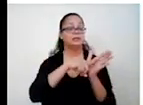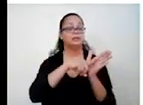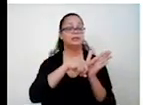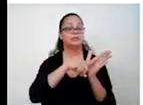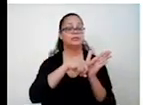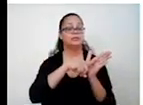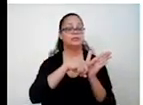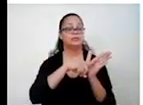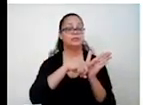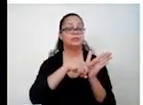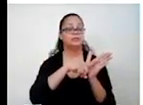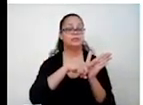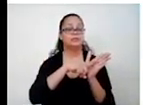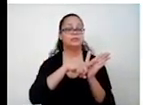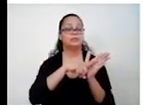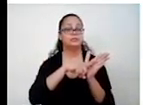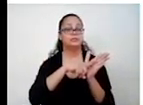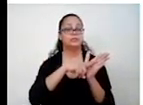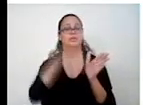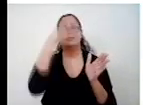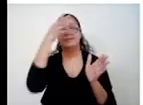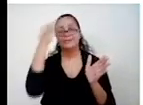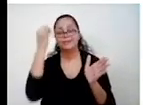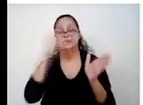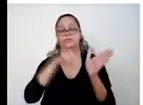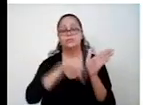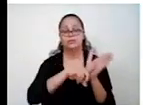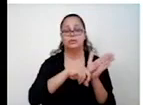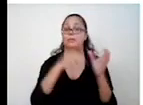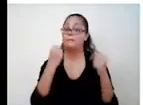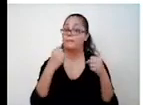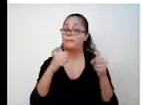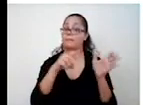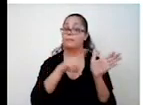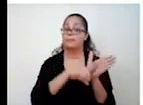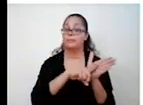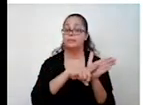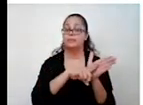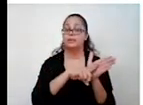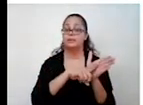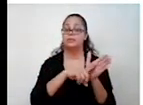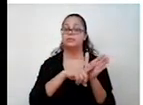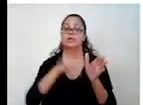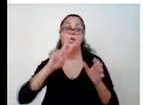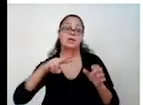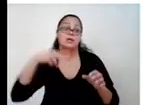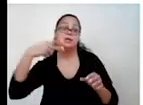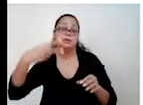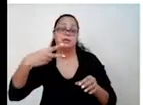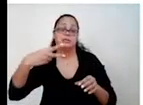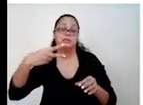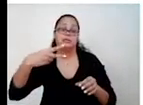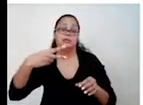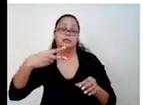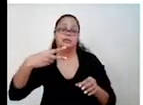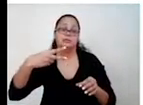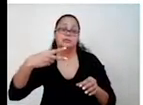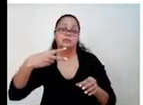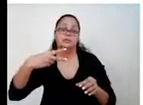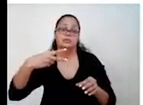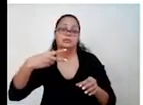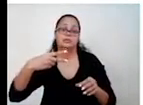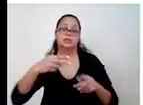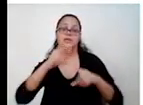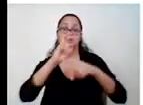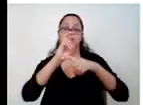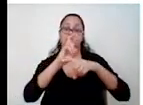Porque eu esqueci de colocar o sinalzinho de menos. Então, só o sinalzinho de menos aqui. E aqui inverte. 3 sobre 1 vai ficar